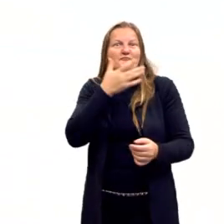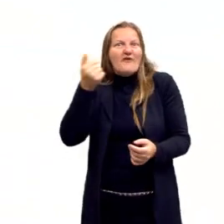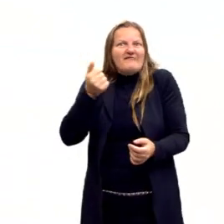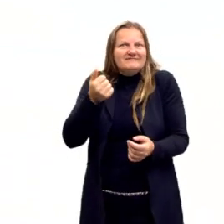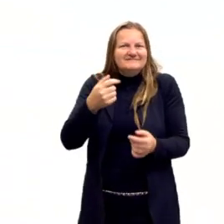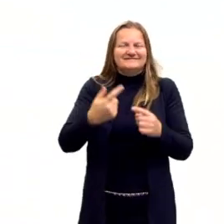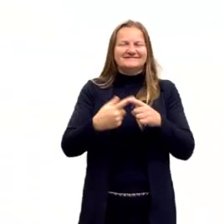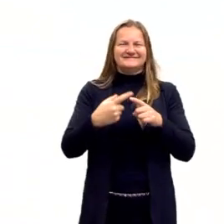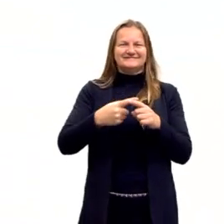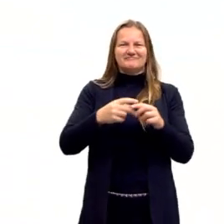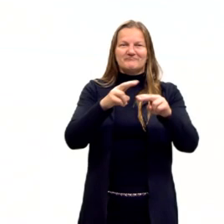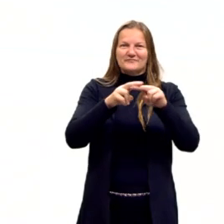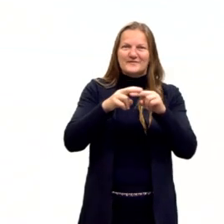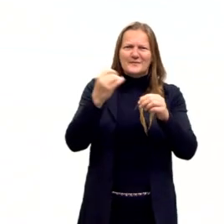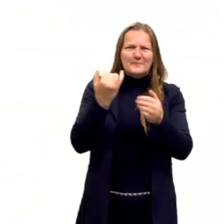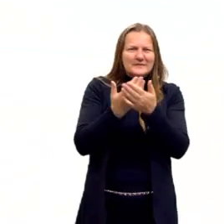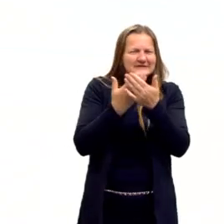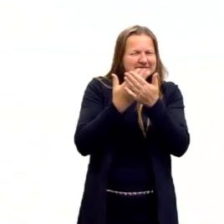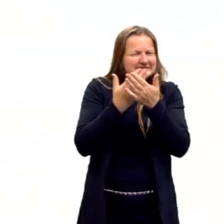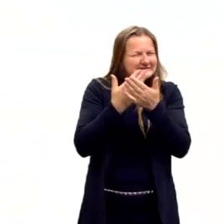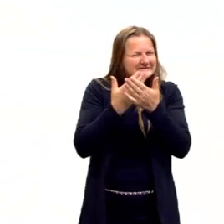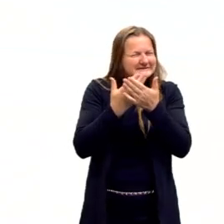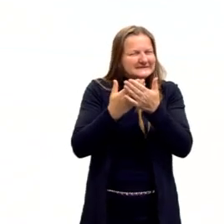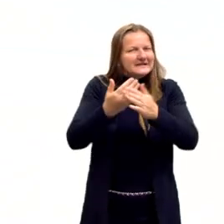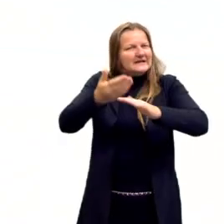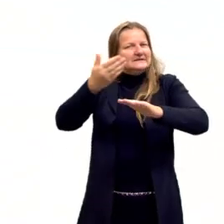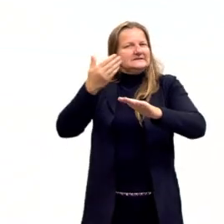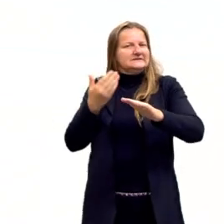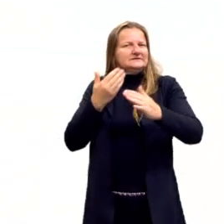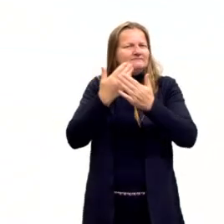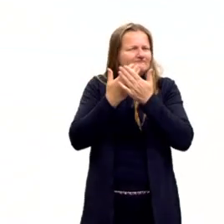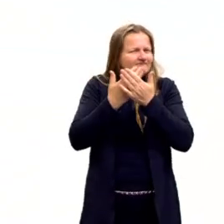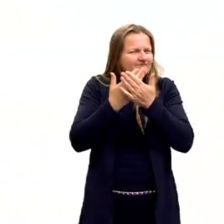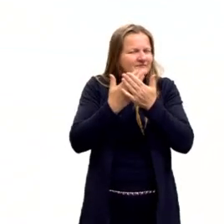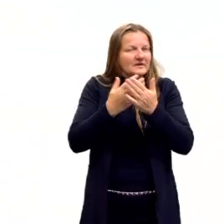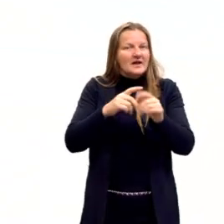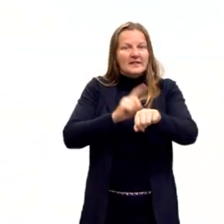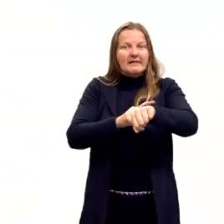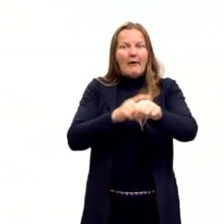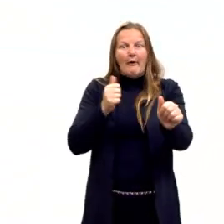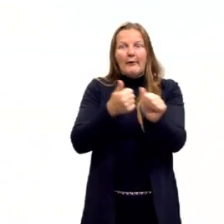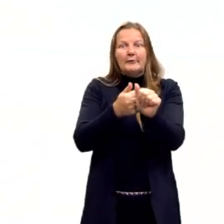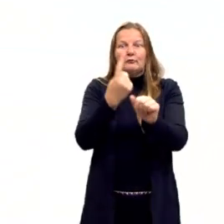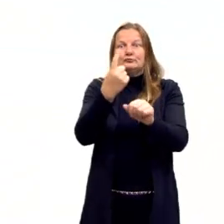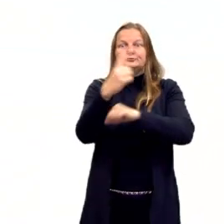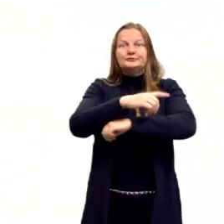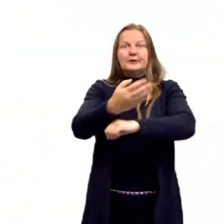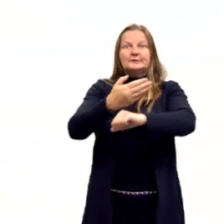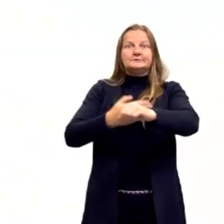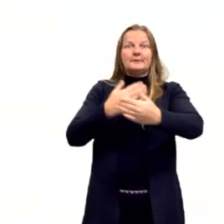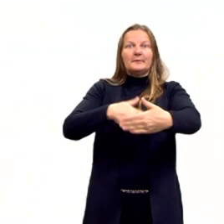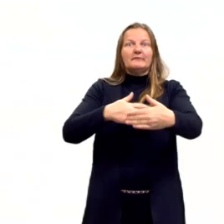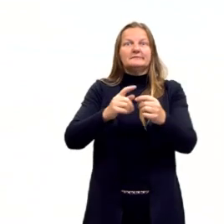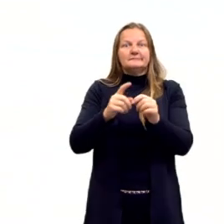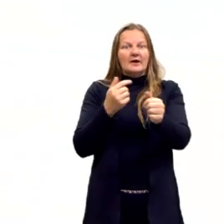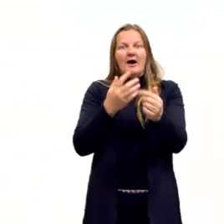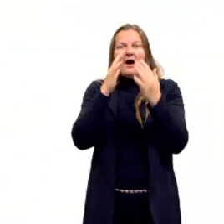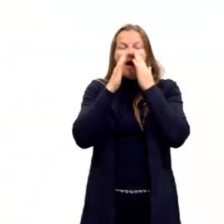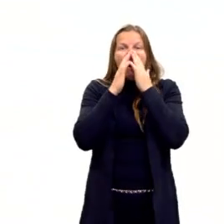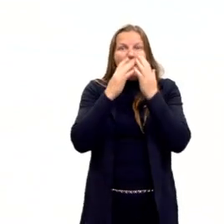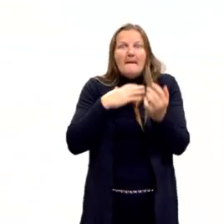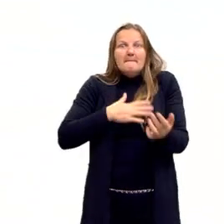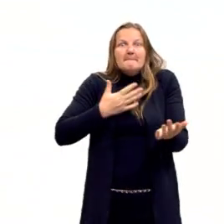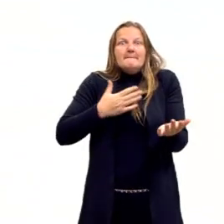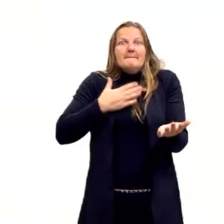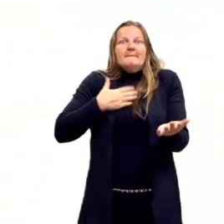gente. Com uma maior antecedência possível. Não adianta também pegar lá no dia anterior da prova que não vai entender e